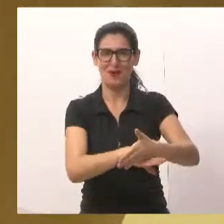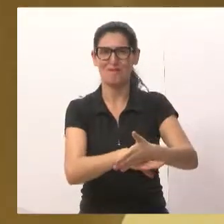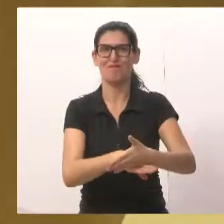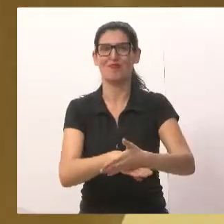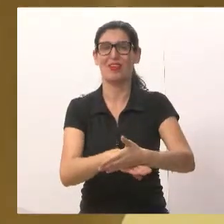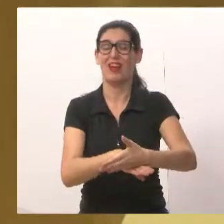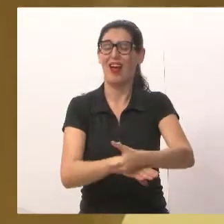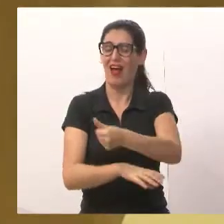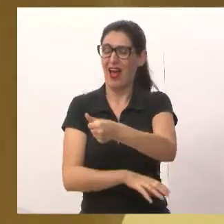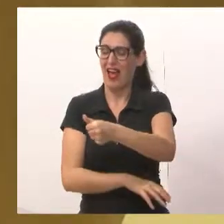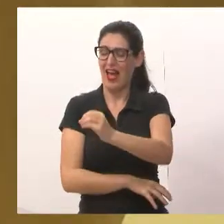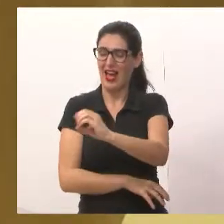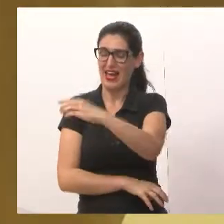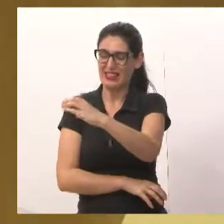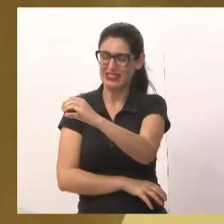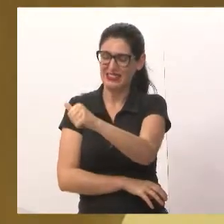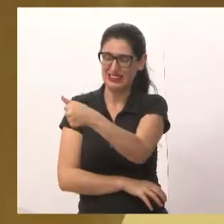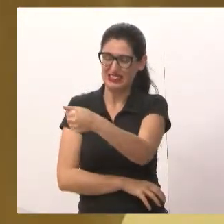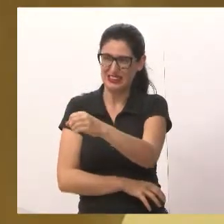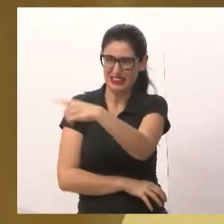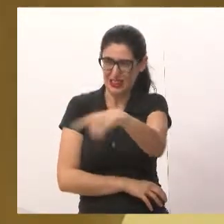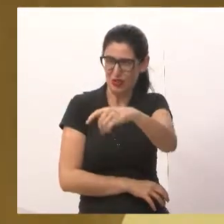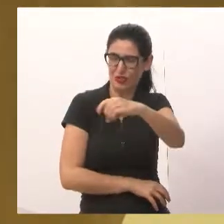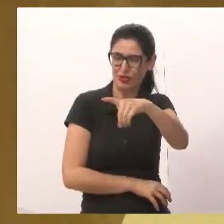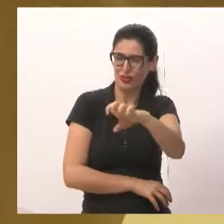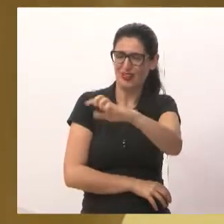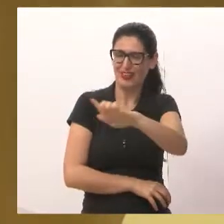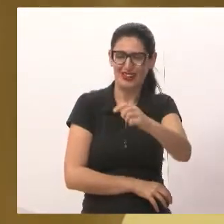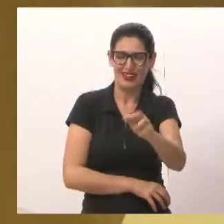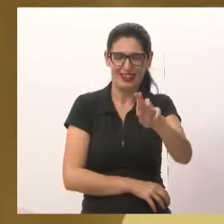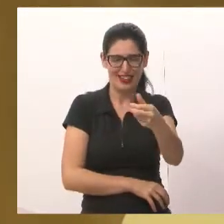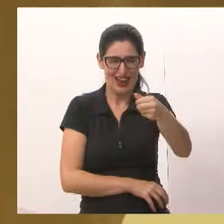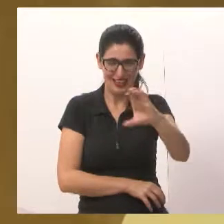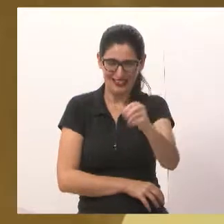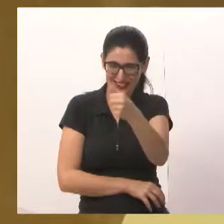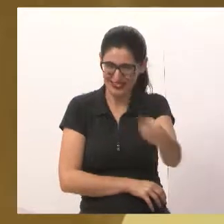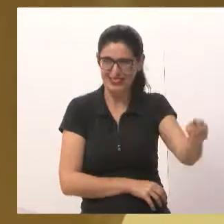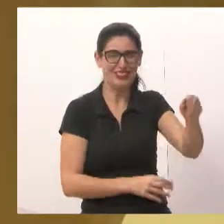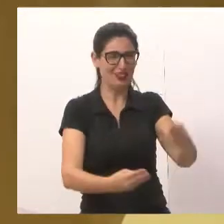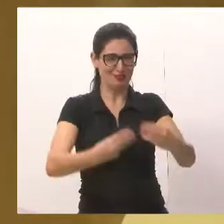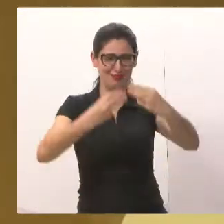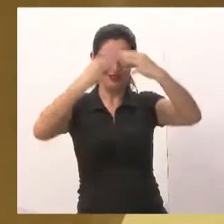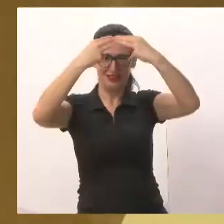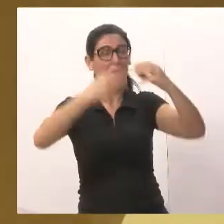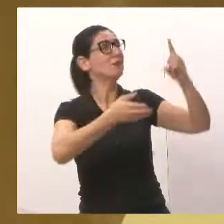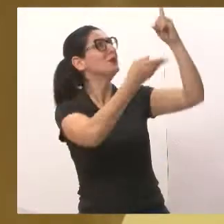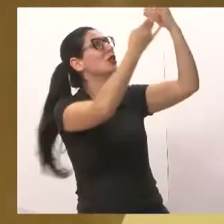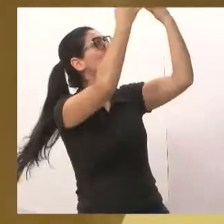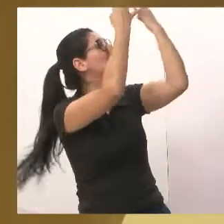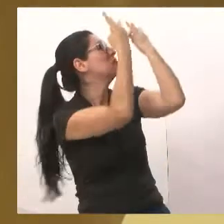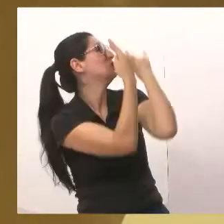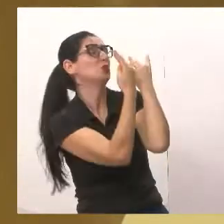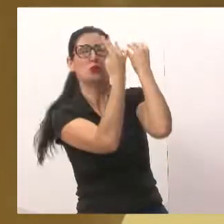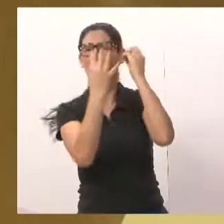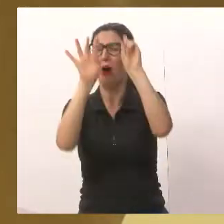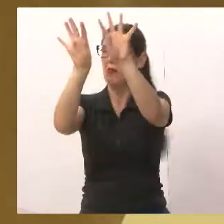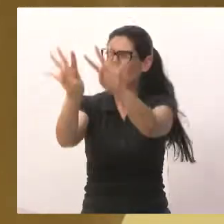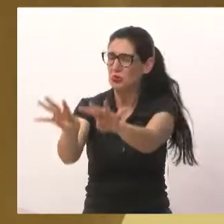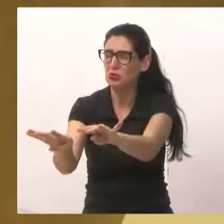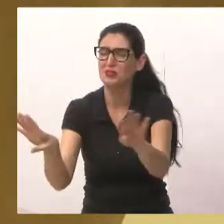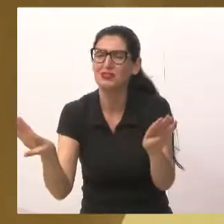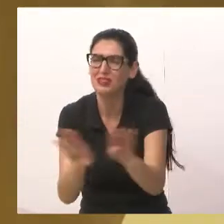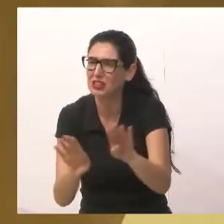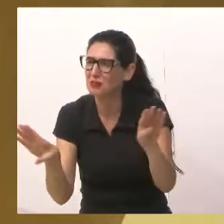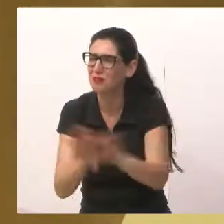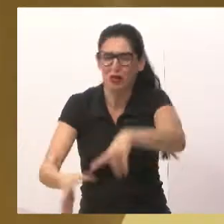Aqui um grande abraço, um forte abraço ao Padre Lindomar. E que Deus continue nos abençoando. E que a gente possa ter sempre o compromisso de fazer